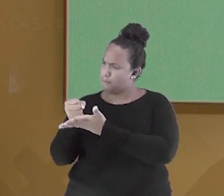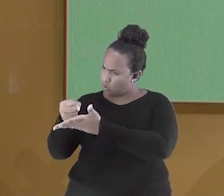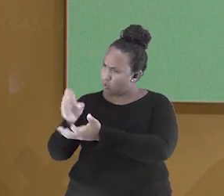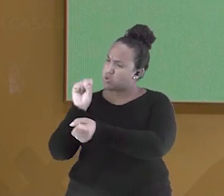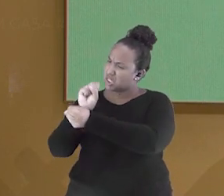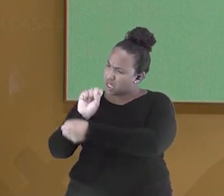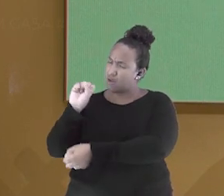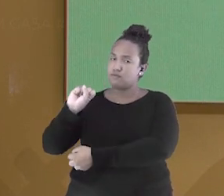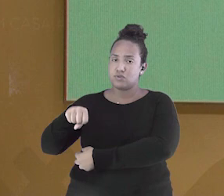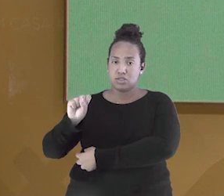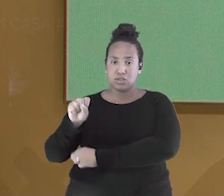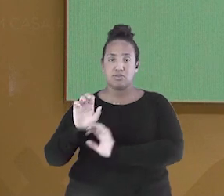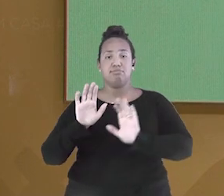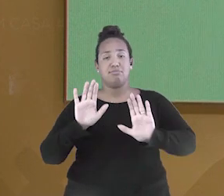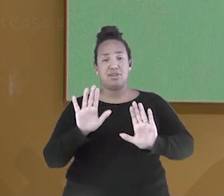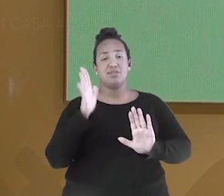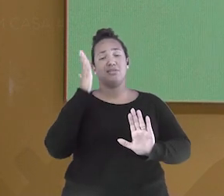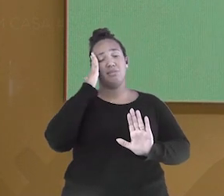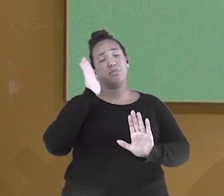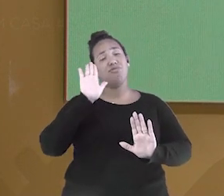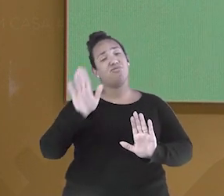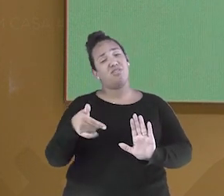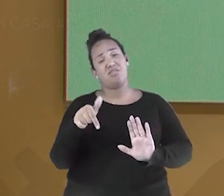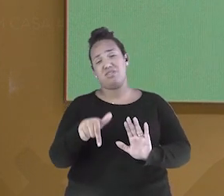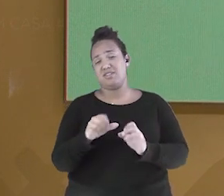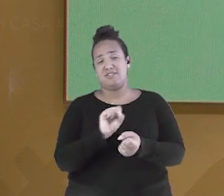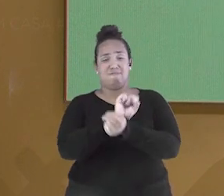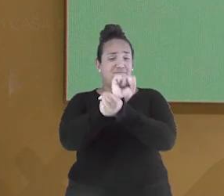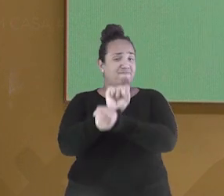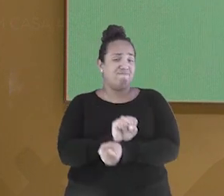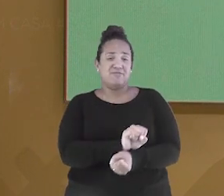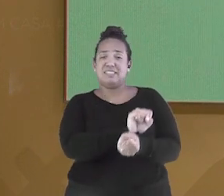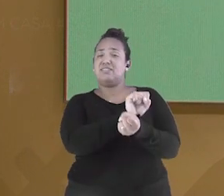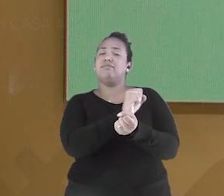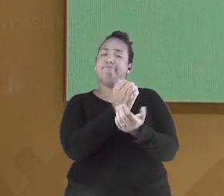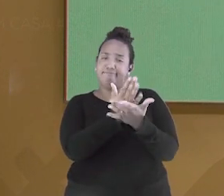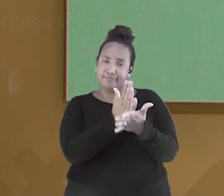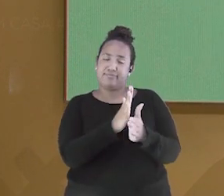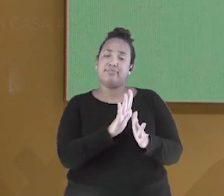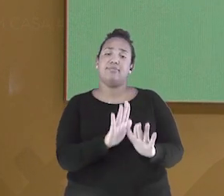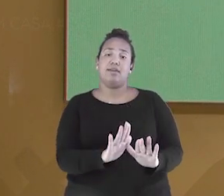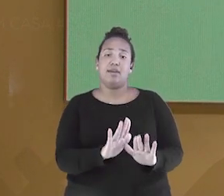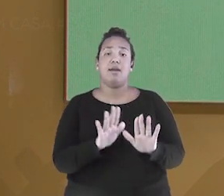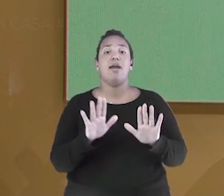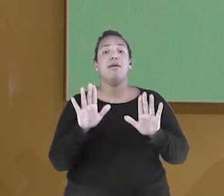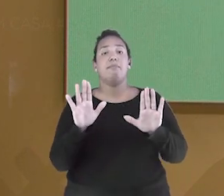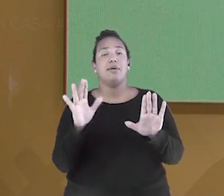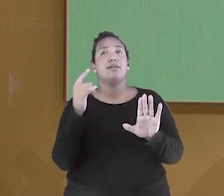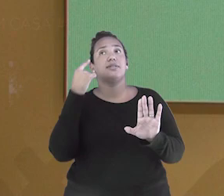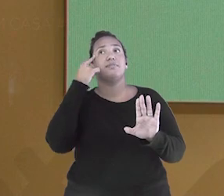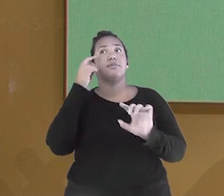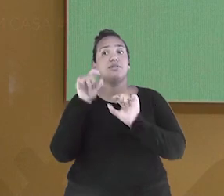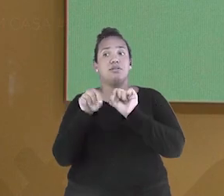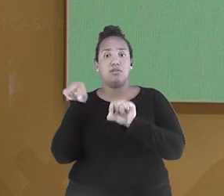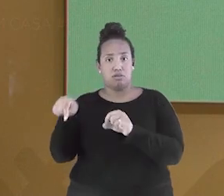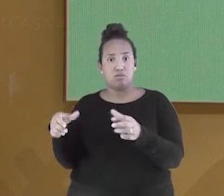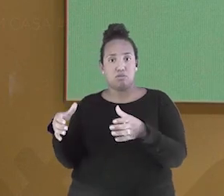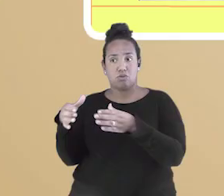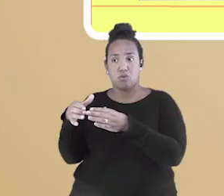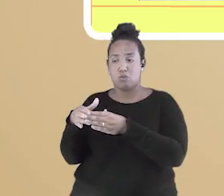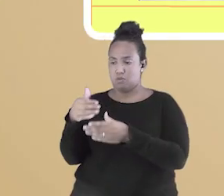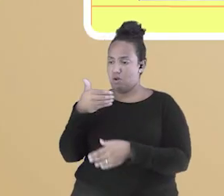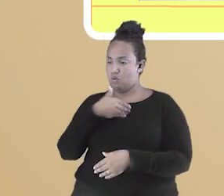os escravistas já viam se preparando para esse momento. Porém, contavam que iriam receber um auxílio do governo.